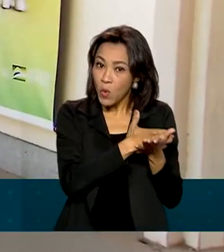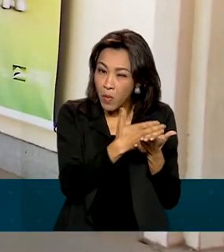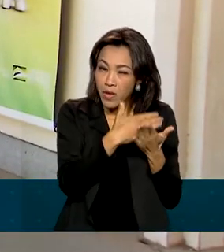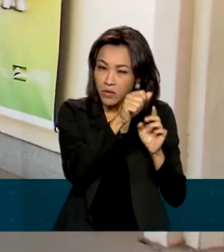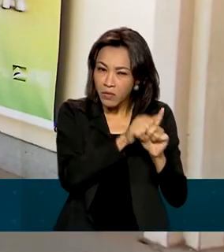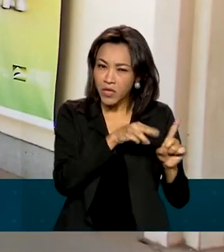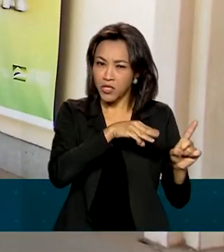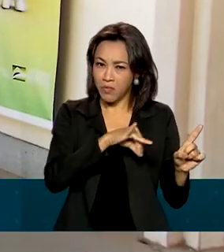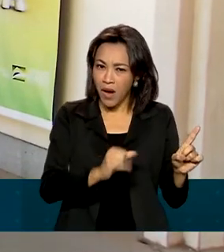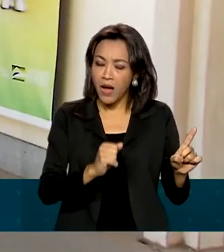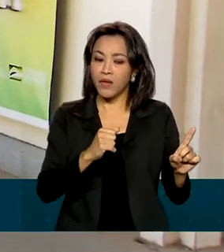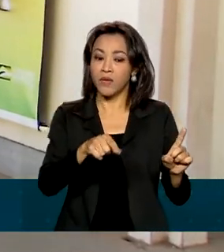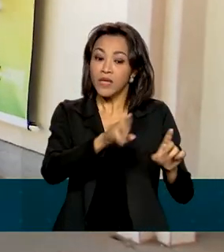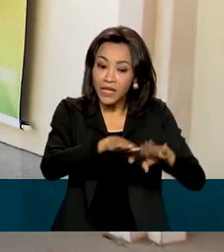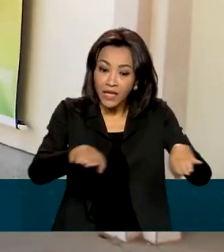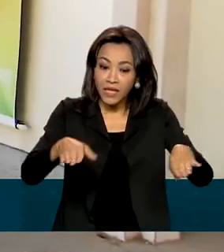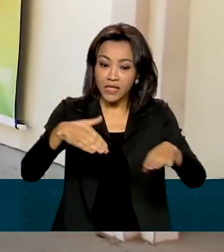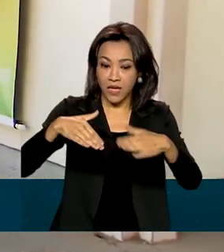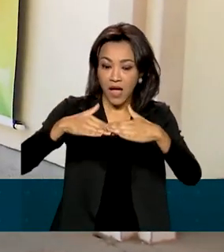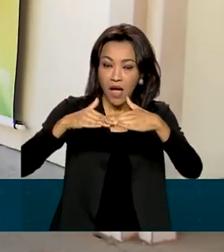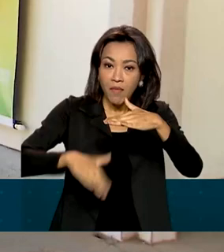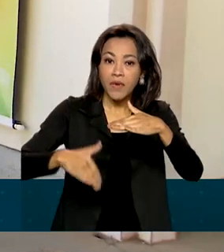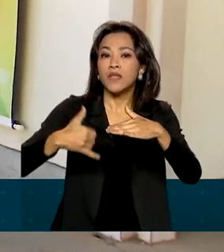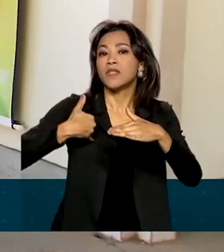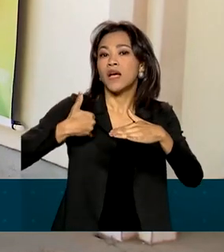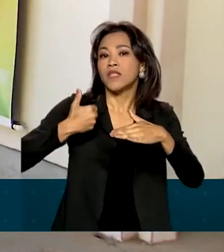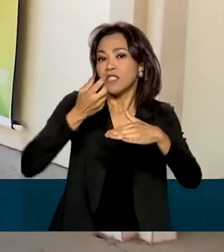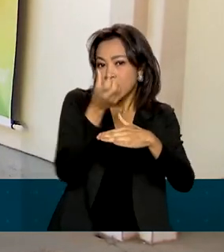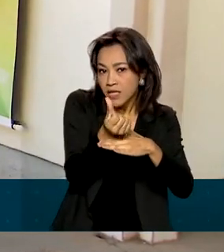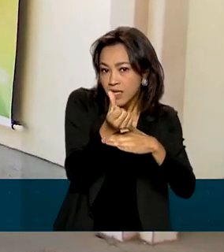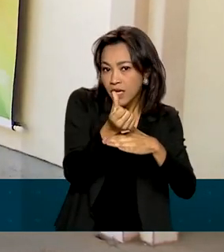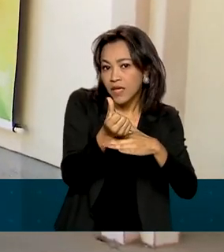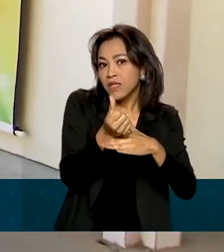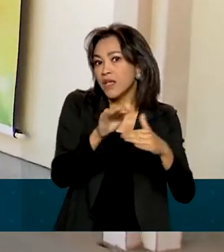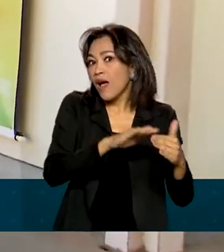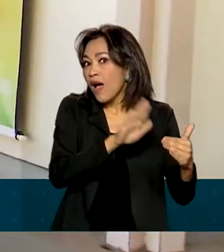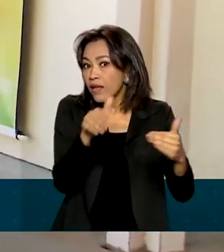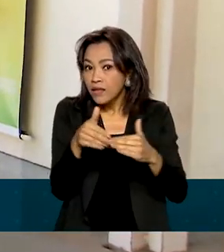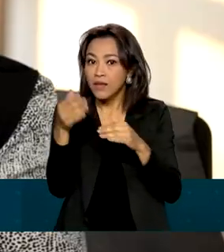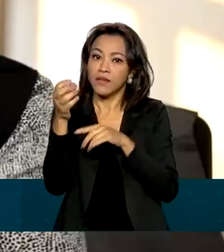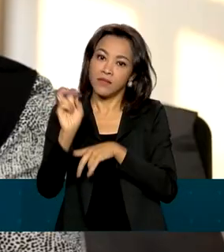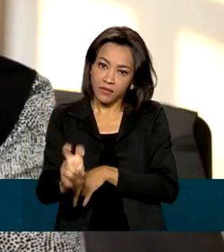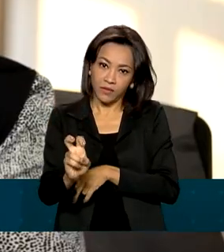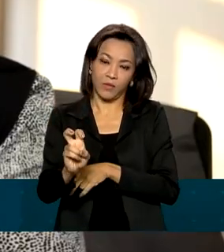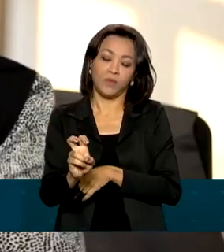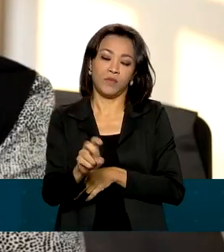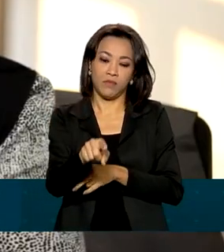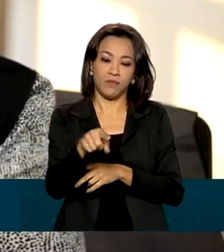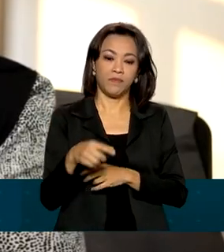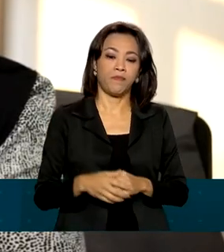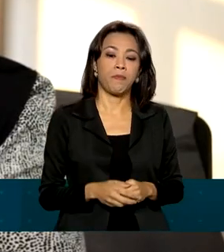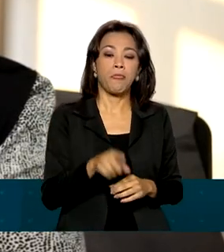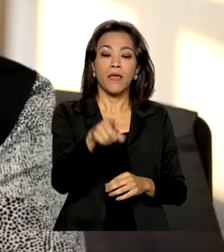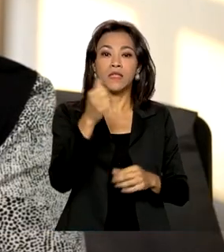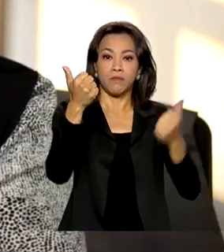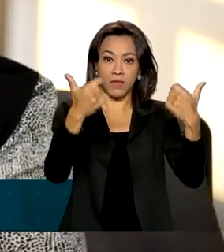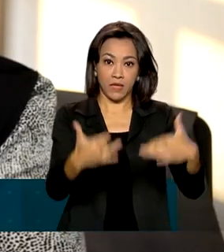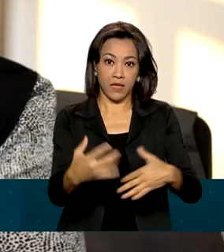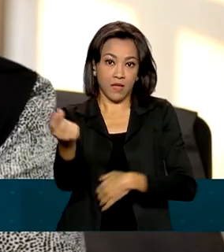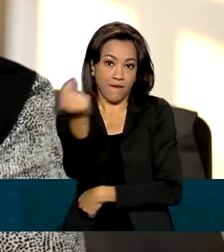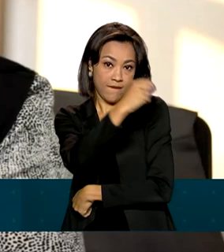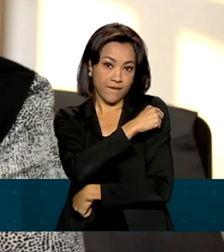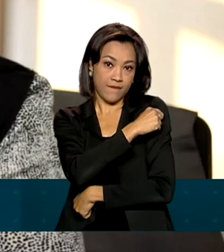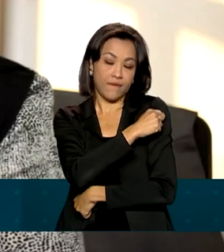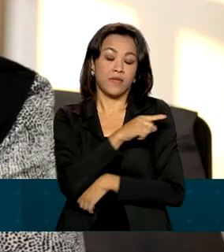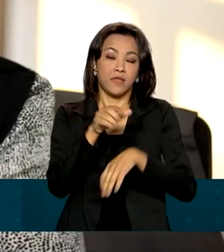vulnerável de crianças a partir de 6 meses de idade até menos de 5 anos. A vacinação contra o sarampo é uma estratégia